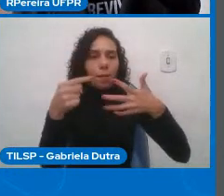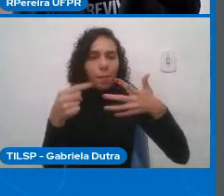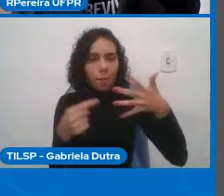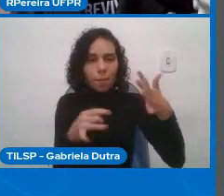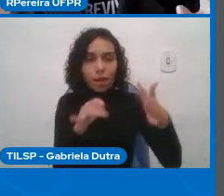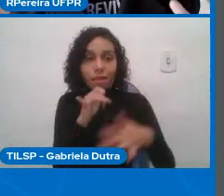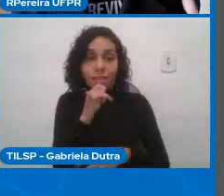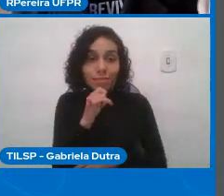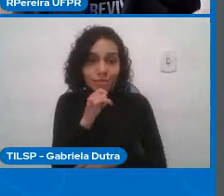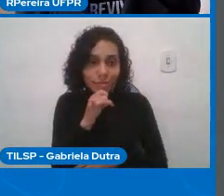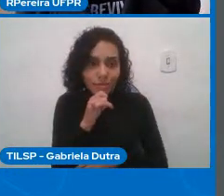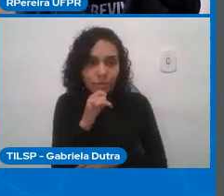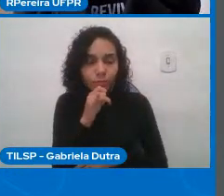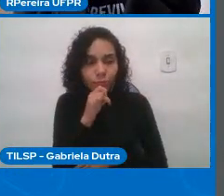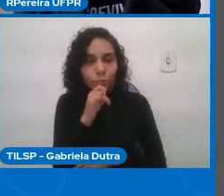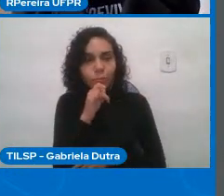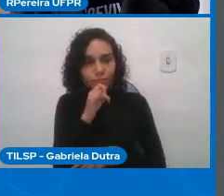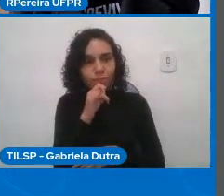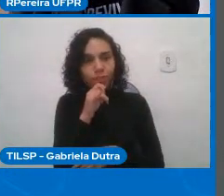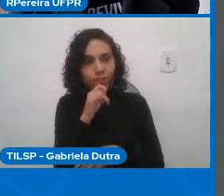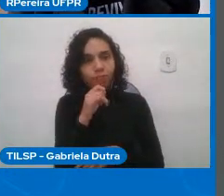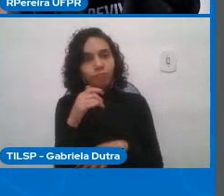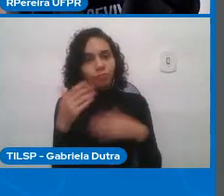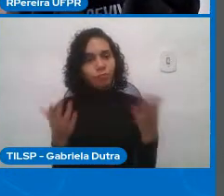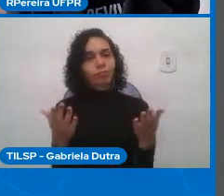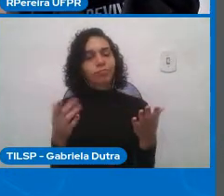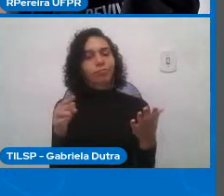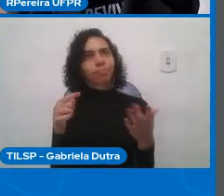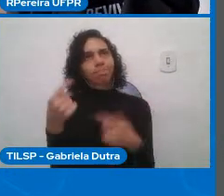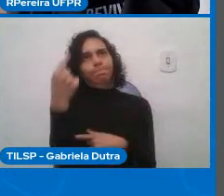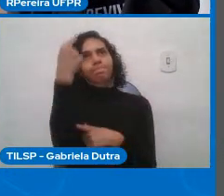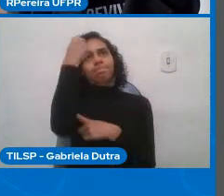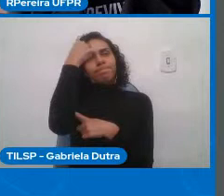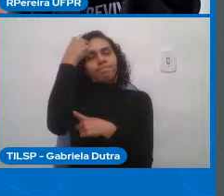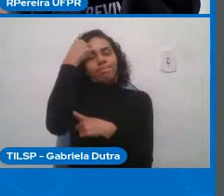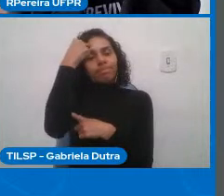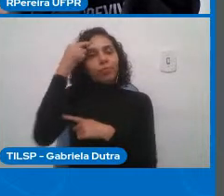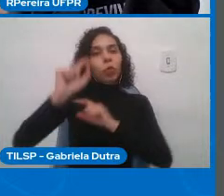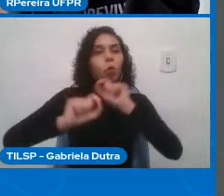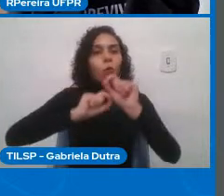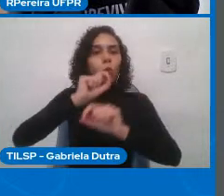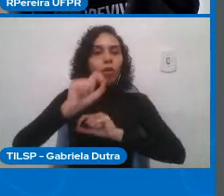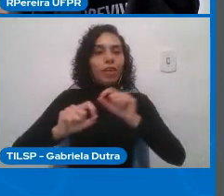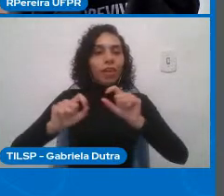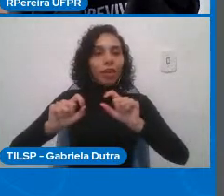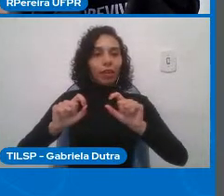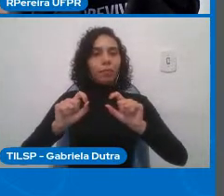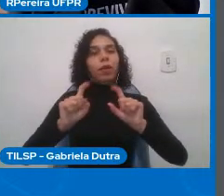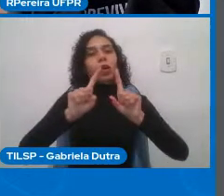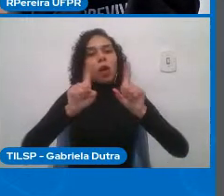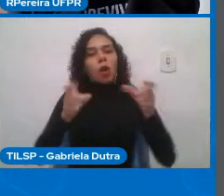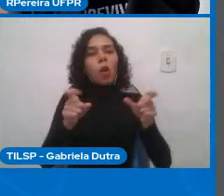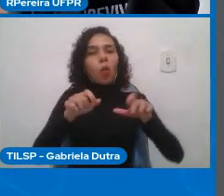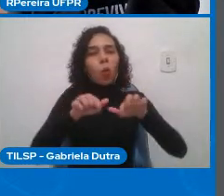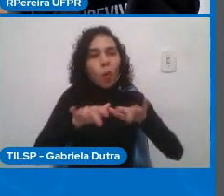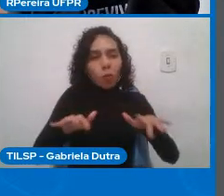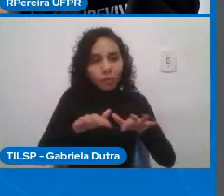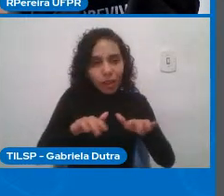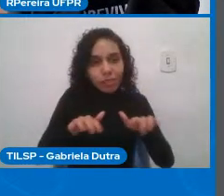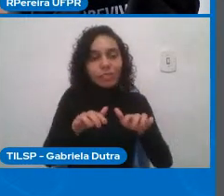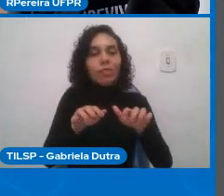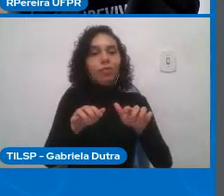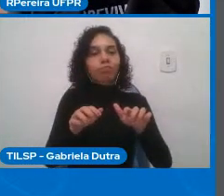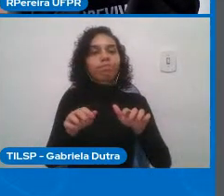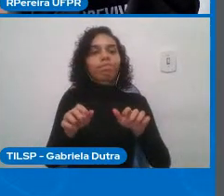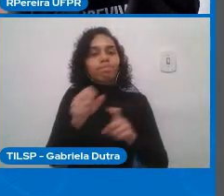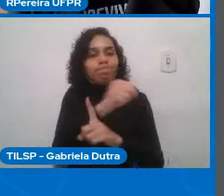de uma computação socialmente consciente. Então, quando eu falo em socialmente consciente, eu penso numa computação que ela tem que ser